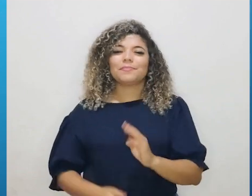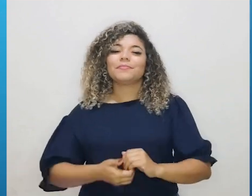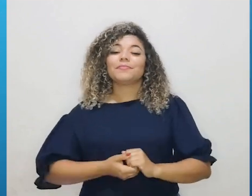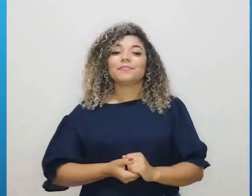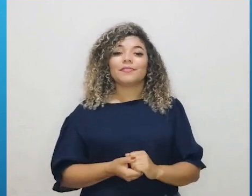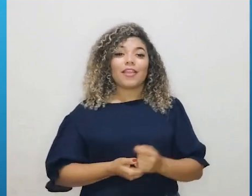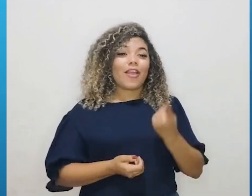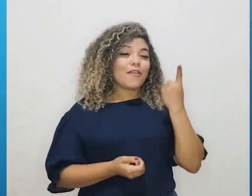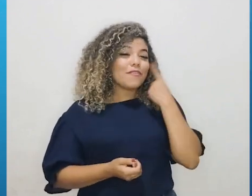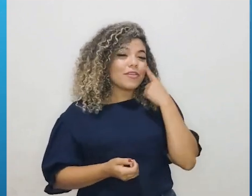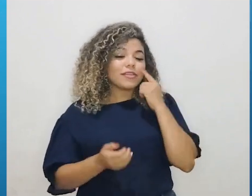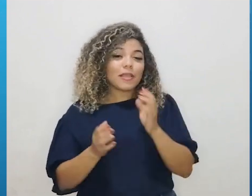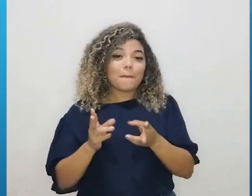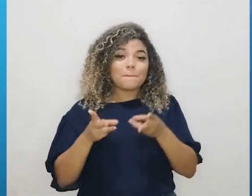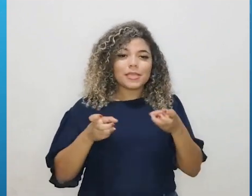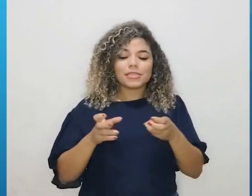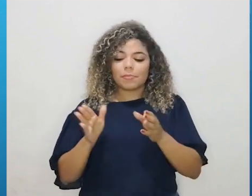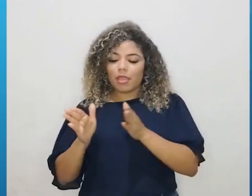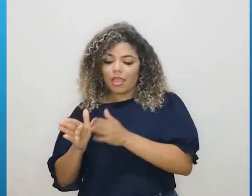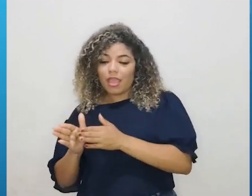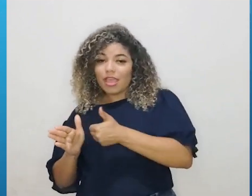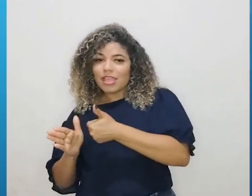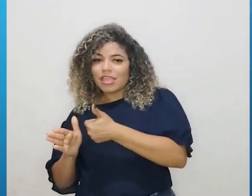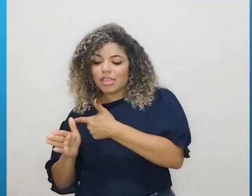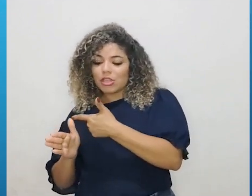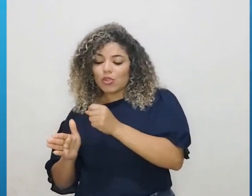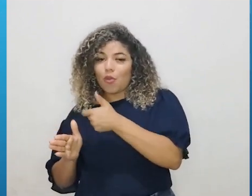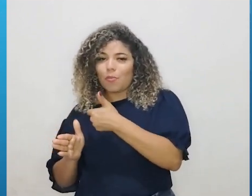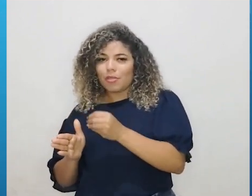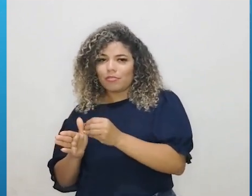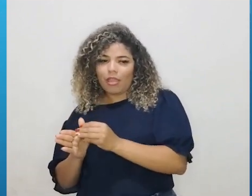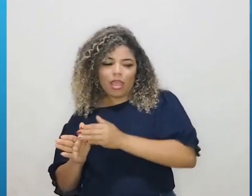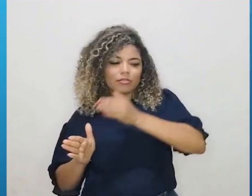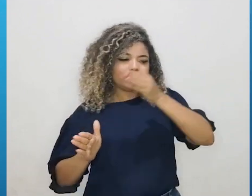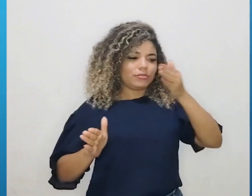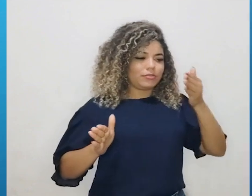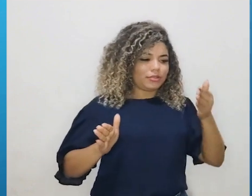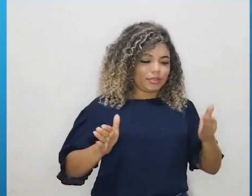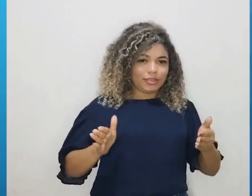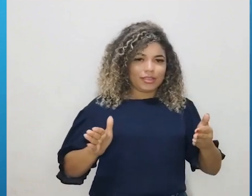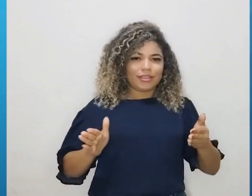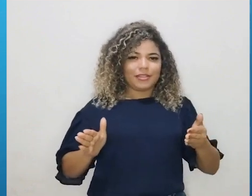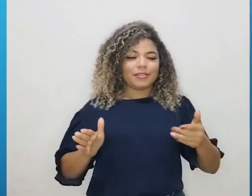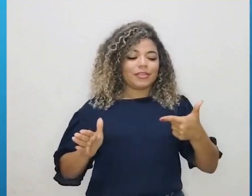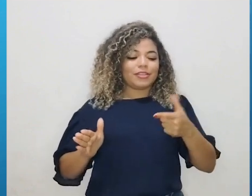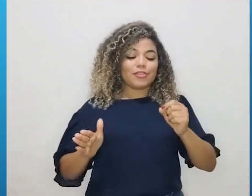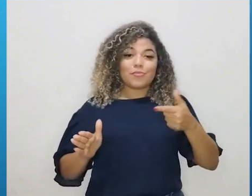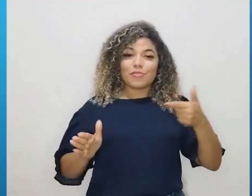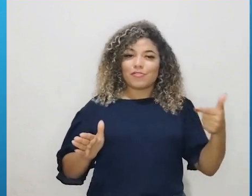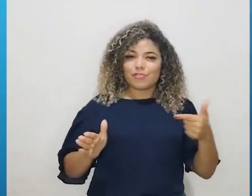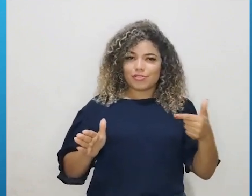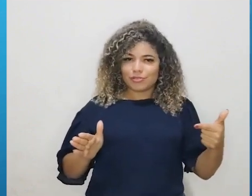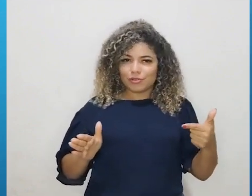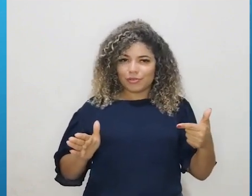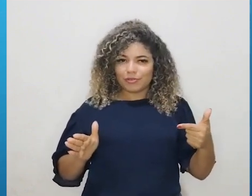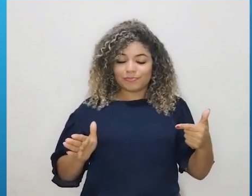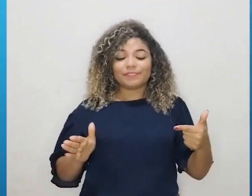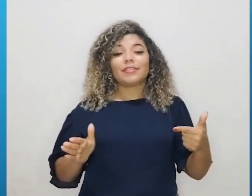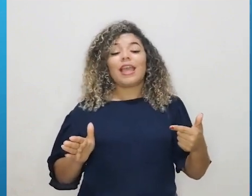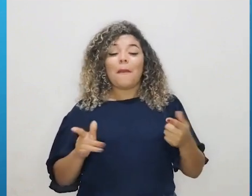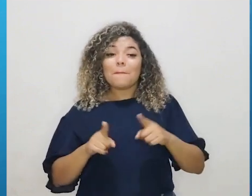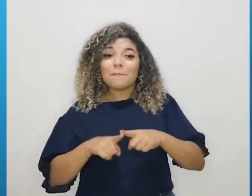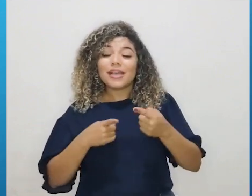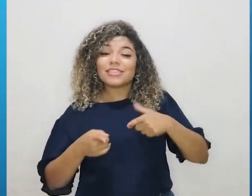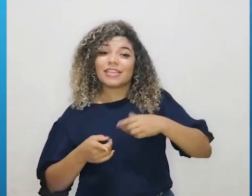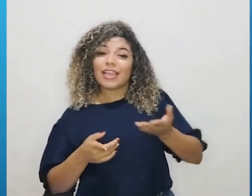Olha só, então já dá para ver que o último censo ele fala para a gente que foi em 2010, né? E o próximo teria